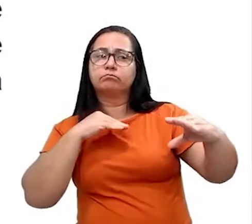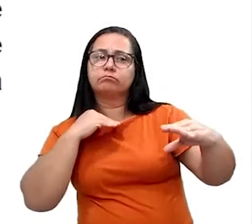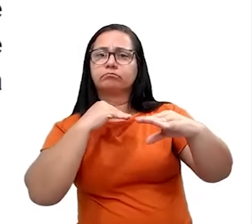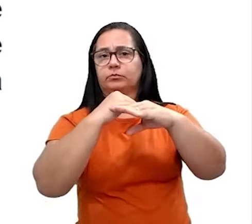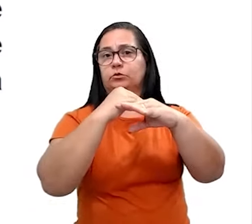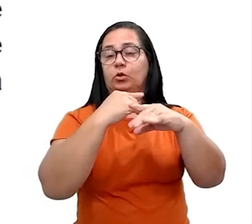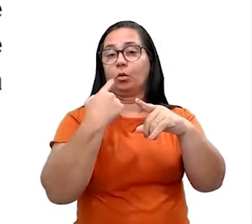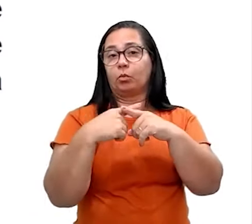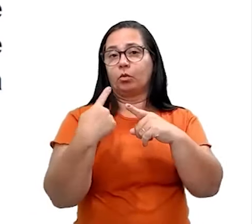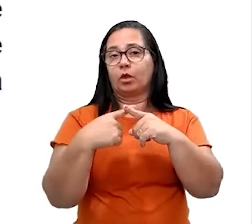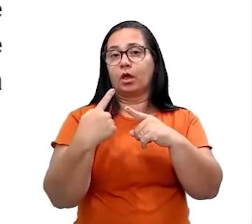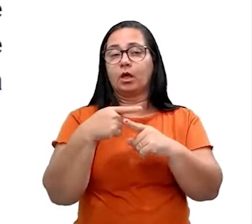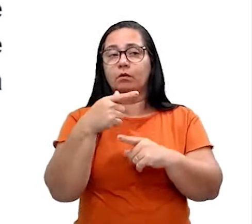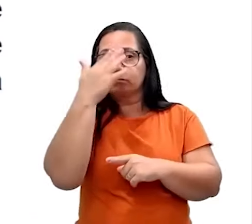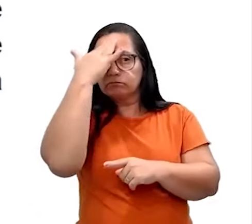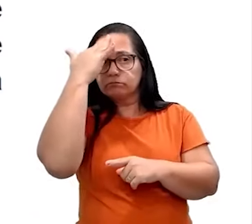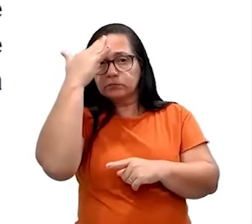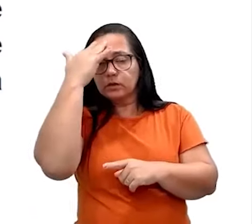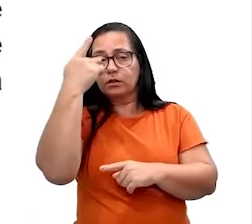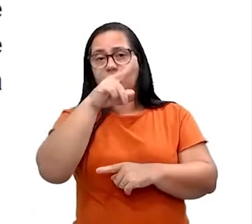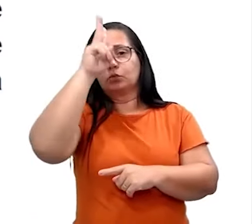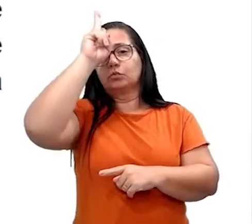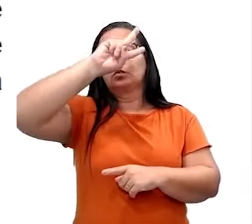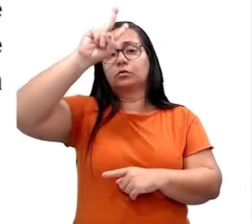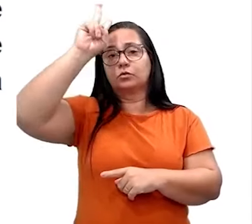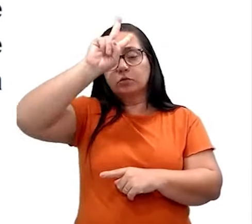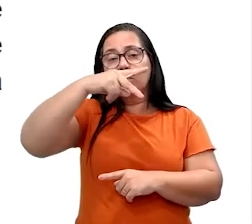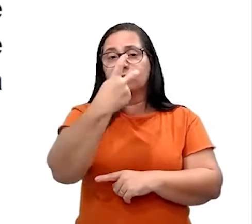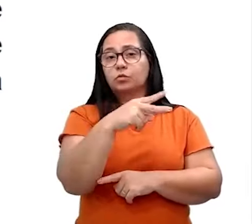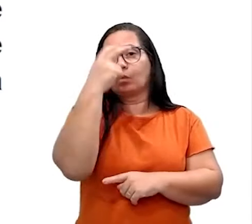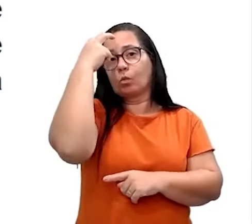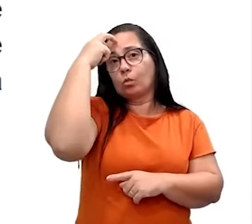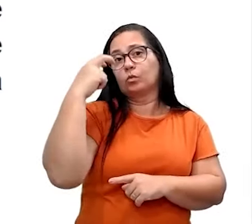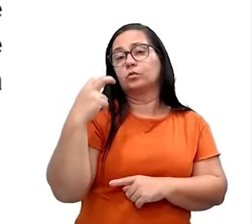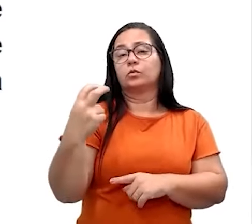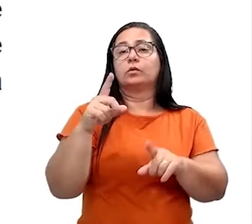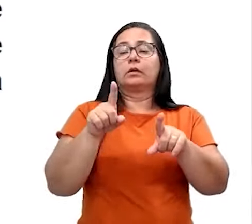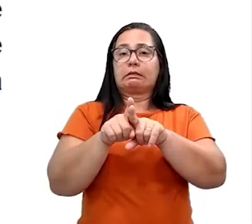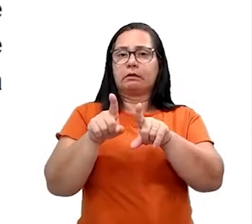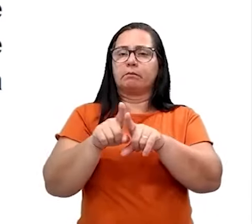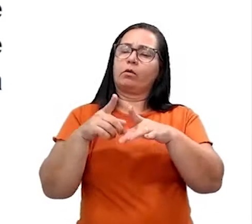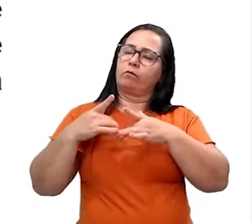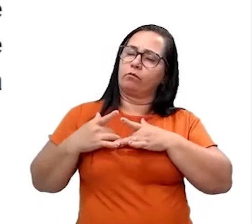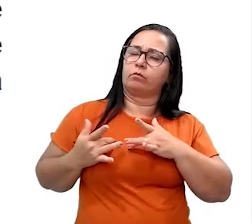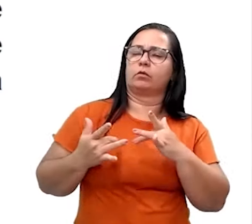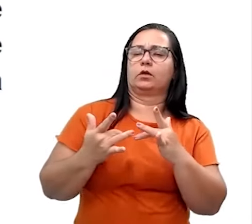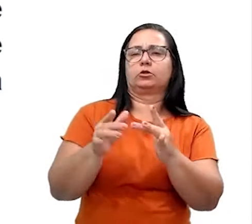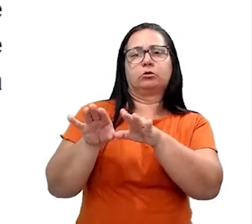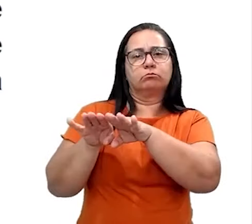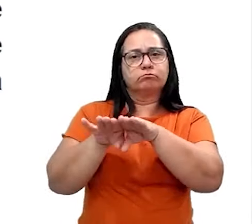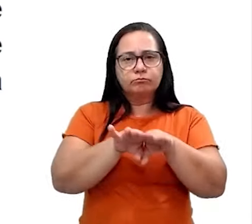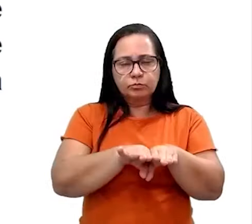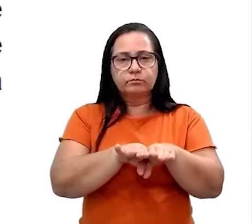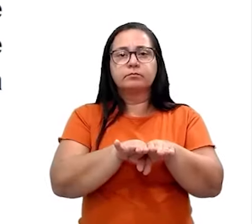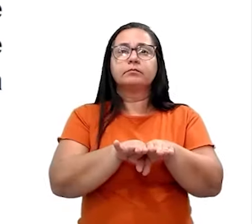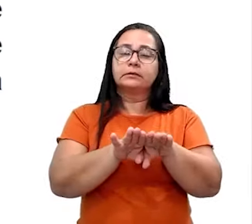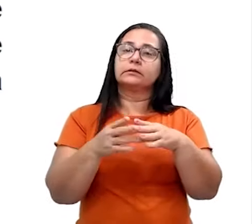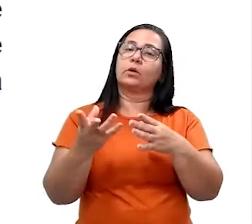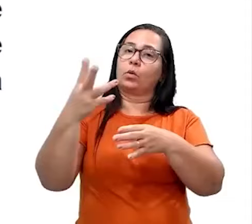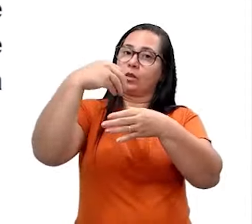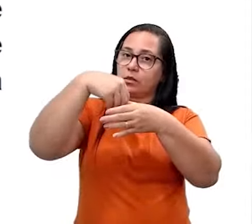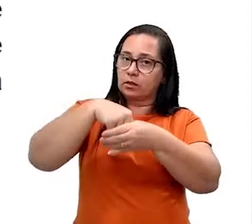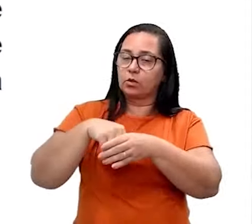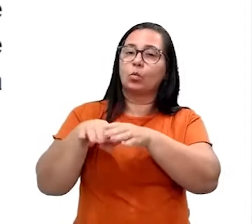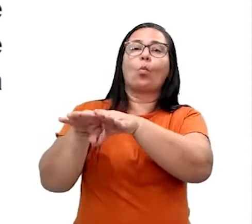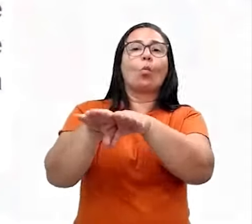escutar a história dele, vou escutar a cultura dele, vou entender e eu vou agir de forma justa. Isso tudo dentro de uma